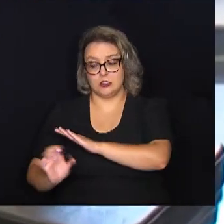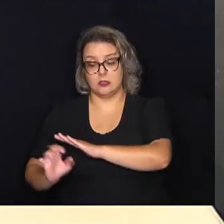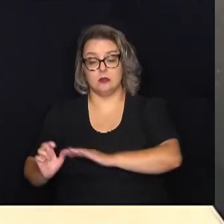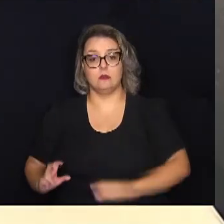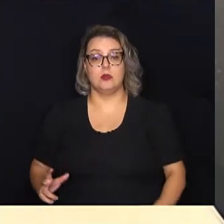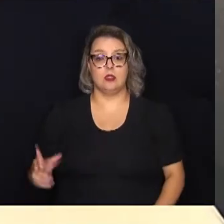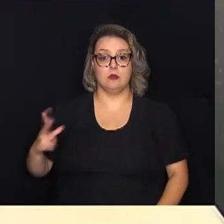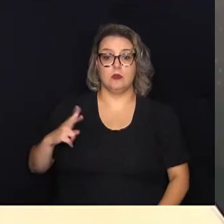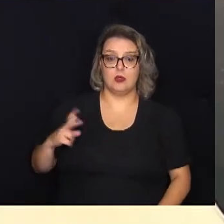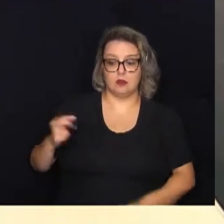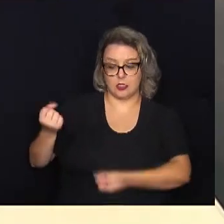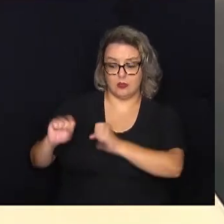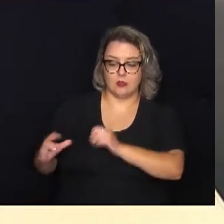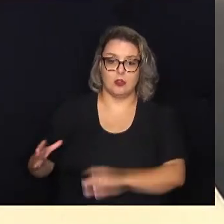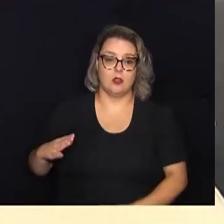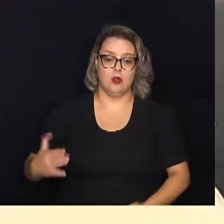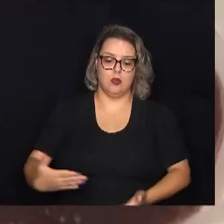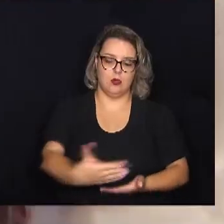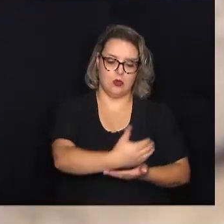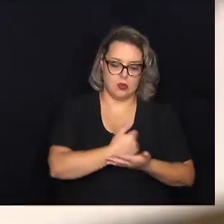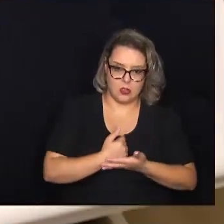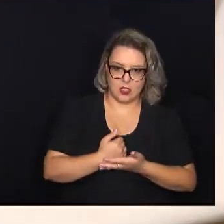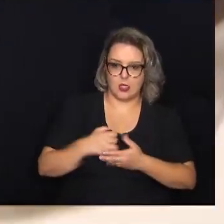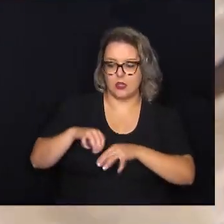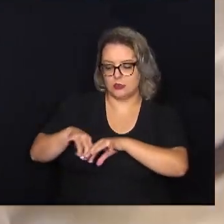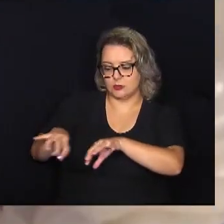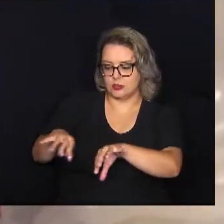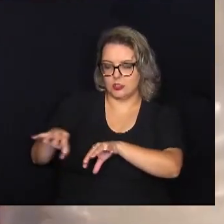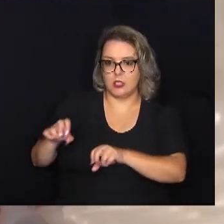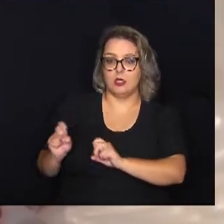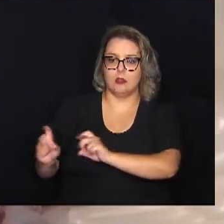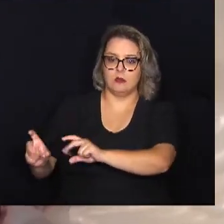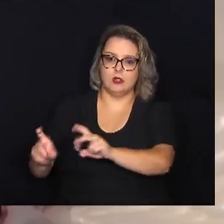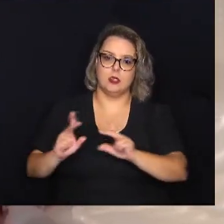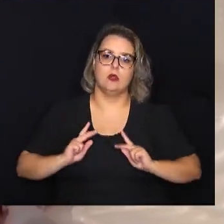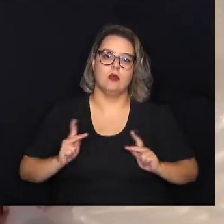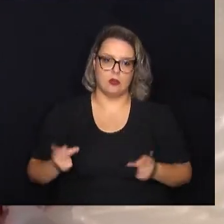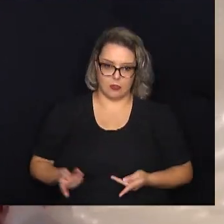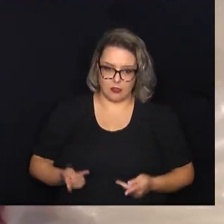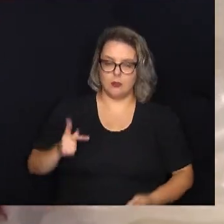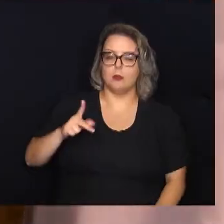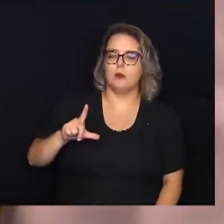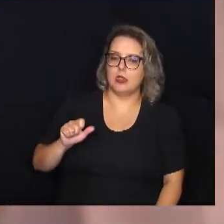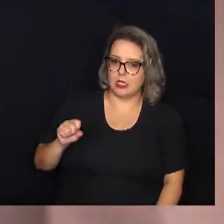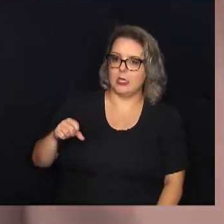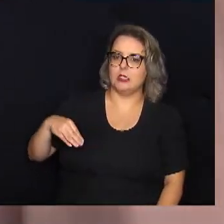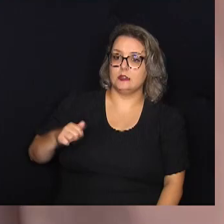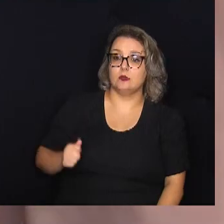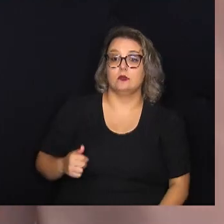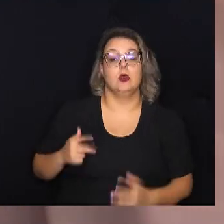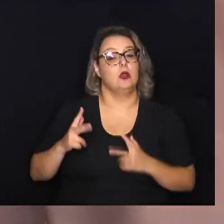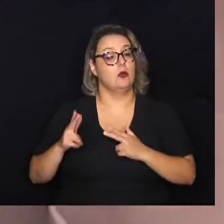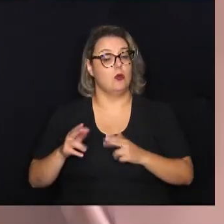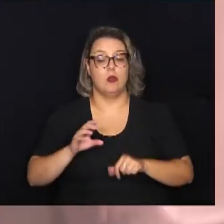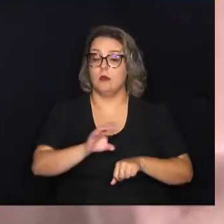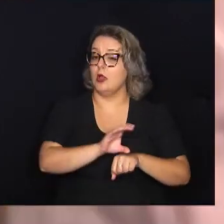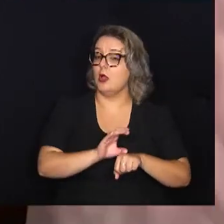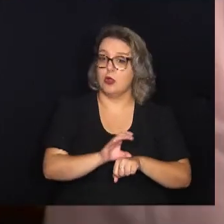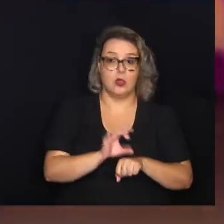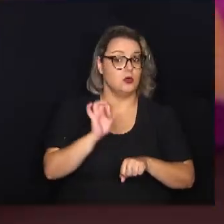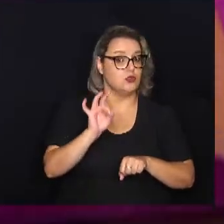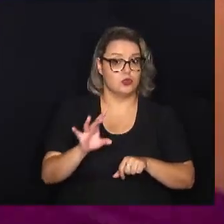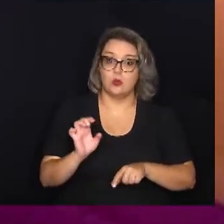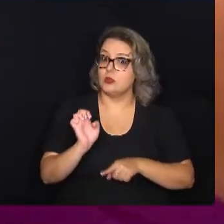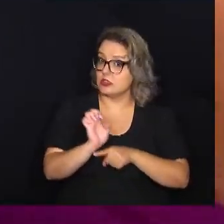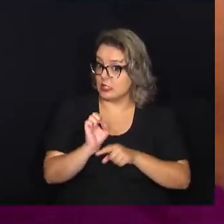coletar, separar e comercializar o plasma humano. Mas, de acordo com a Constituição brasileira, só o Estado